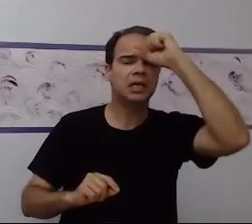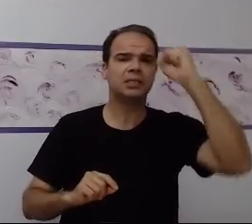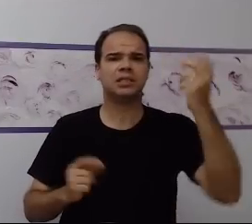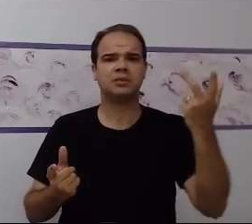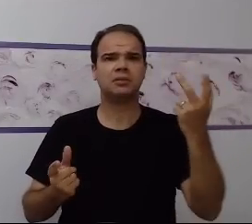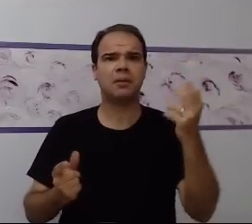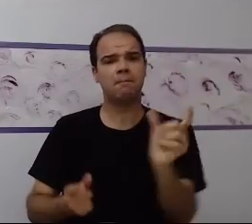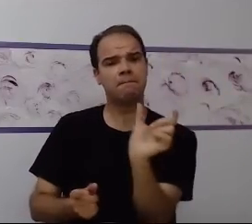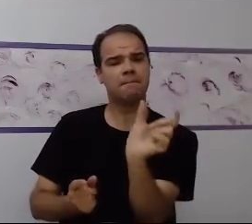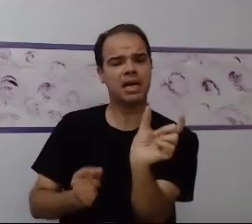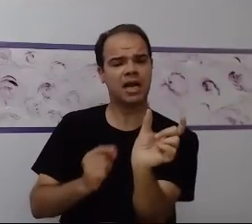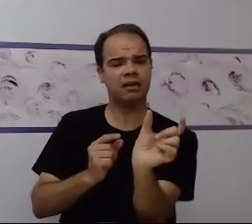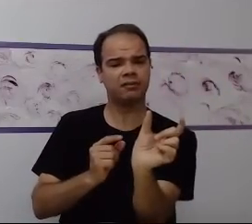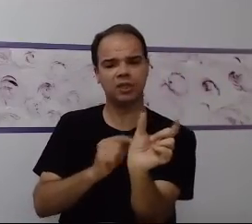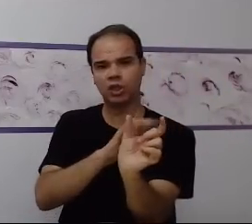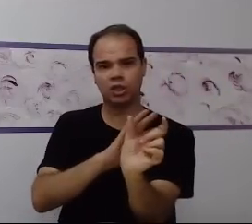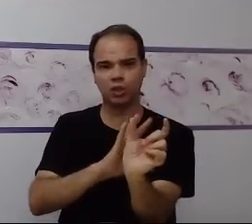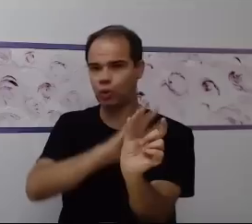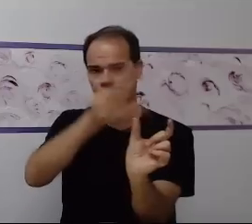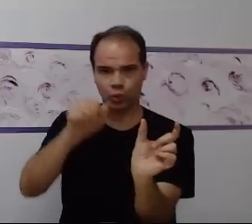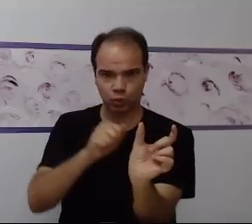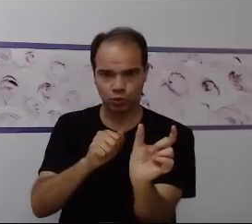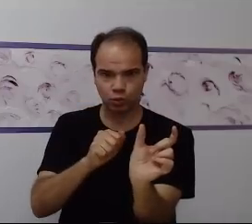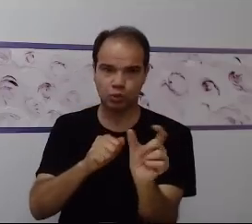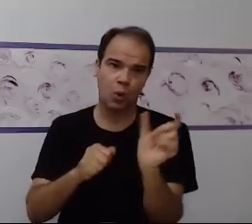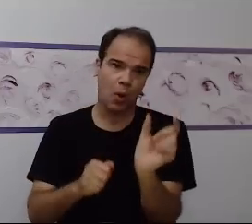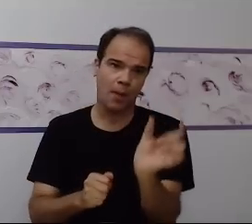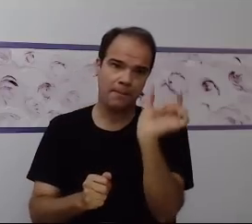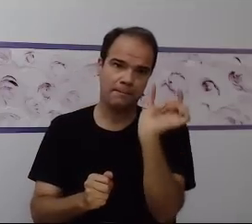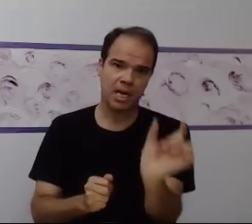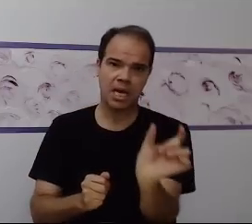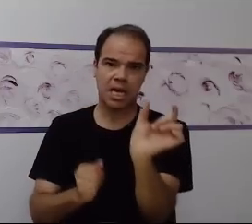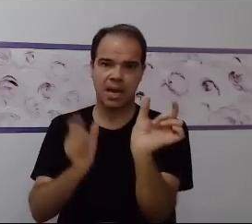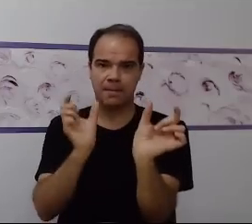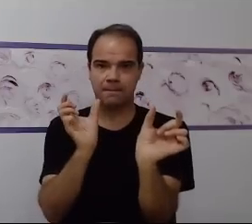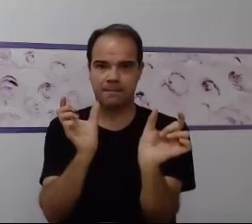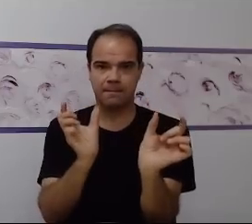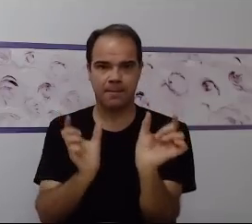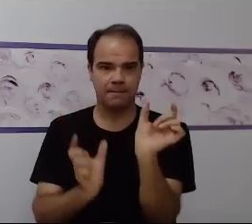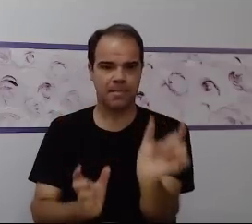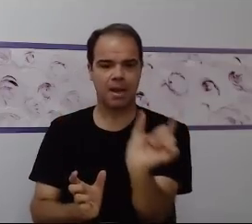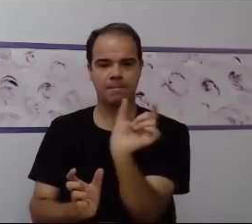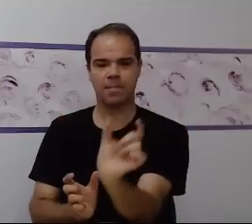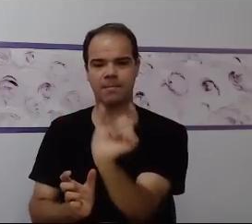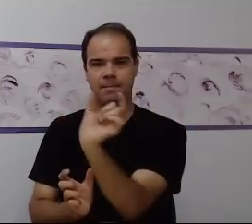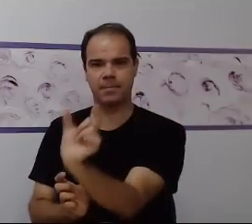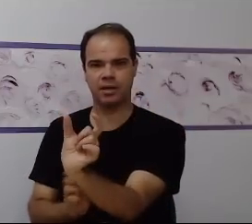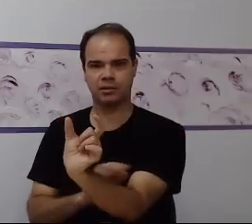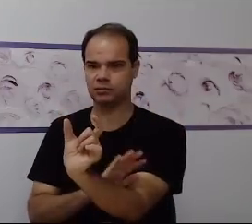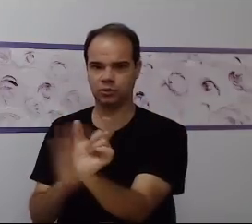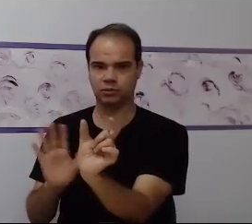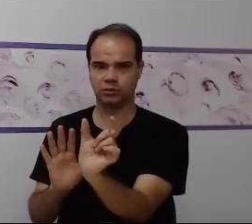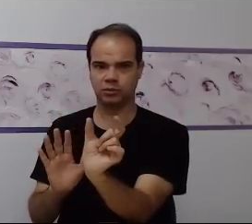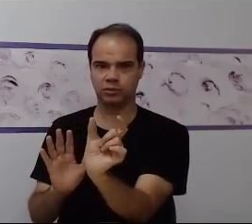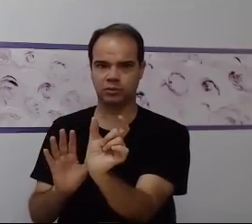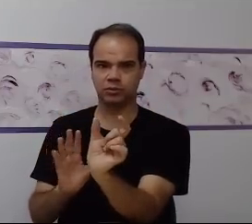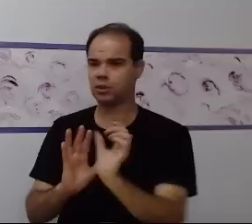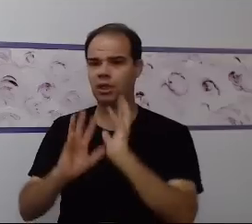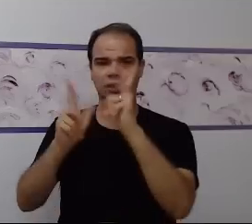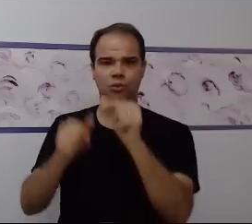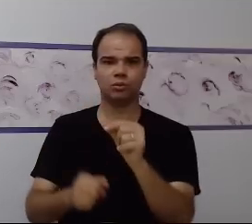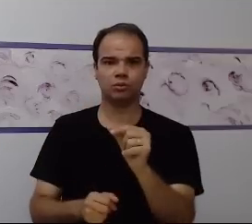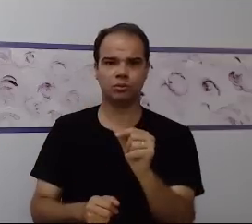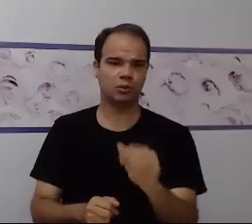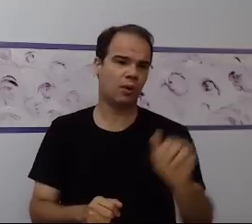fala de uma palavra inteira, de uma palavra de pareamento, palavra com palavra, e da aprendizagem de